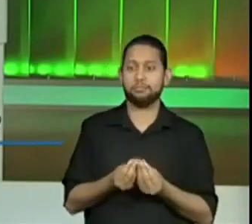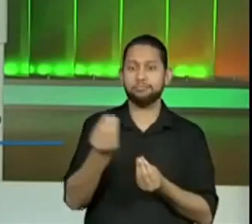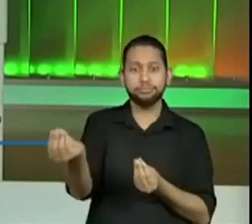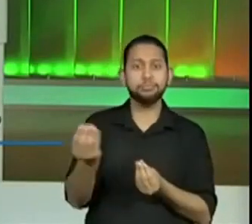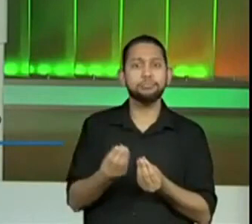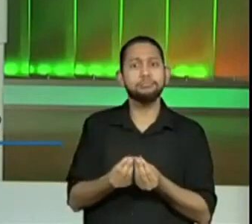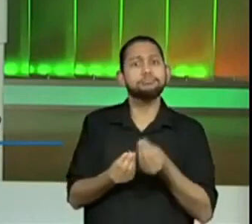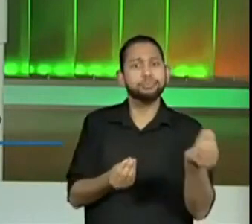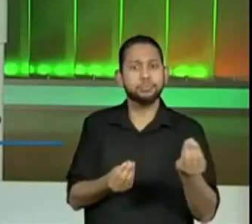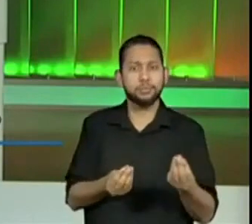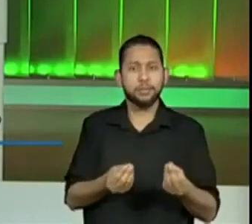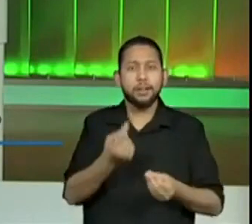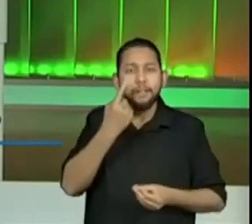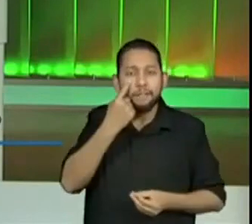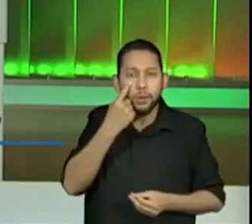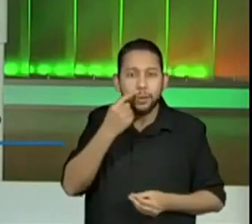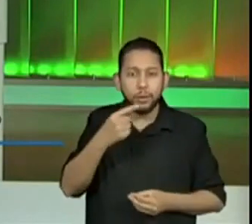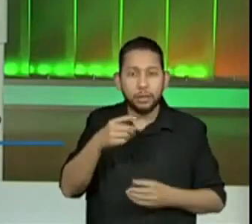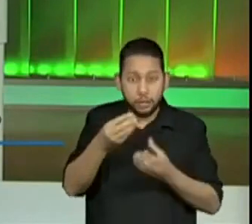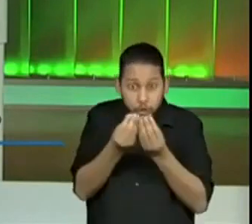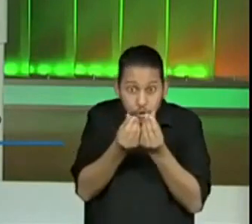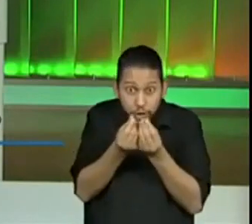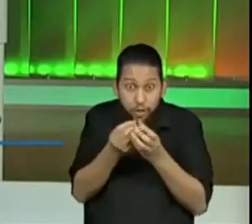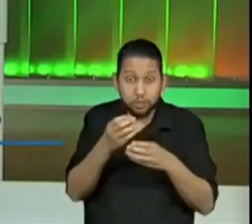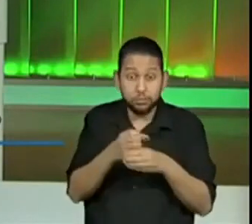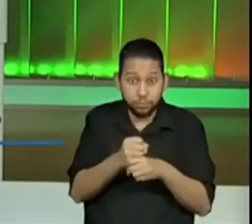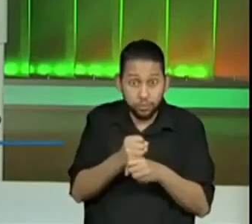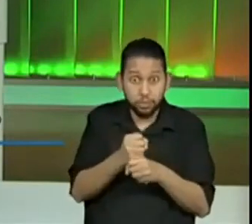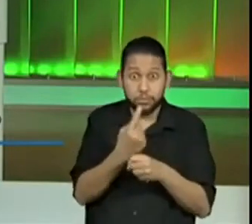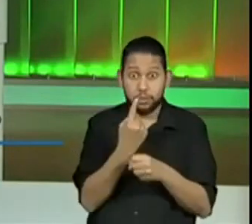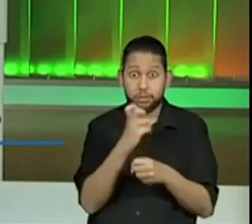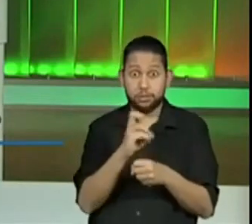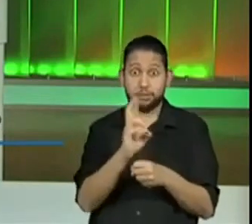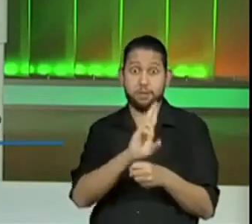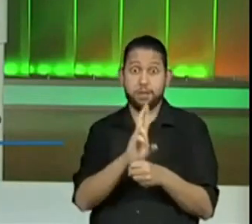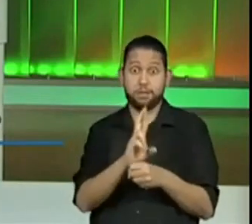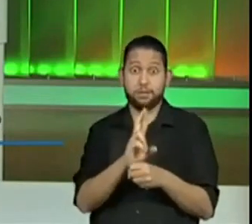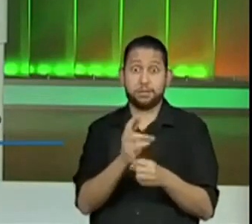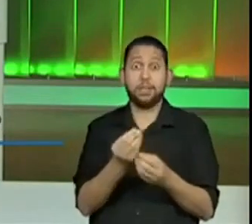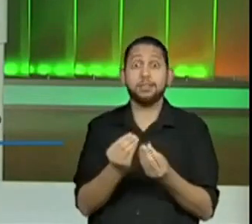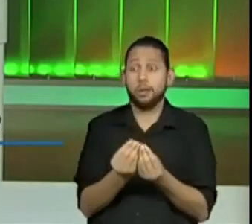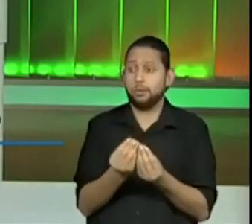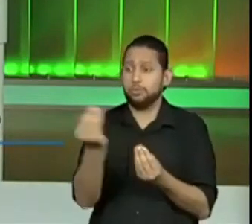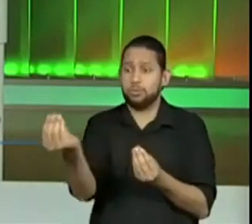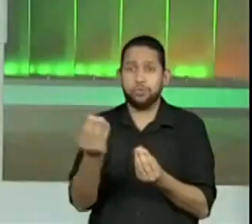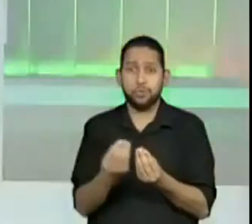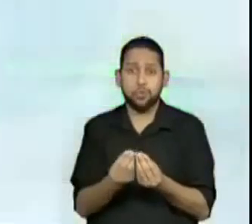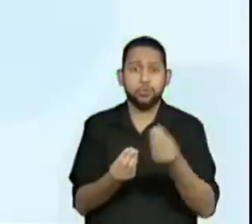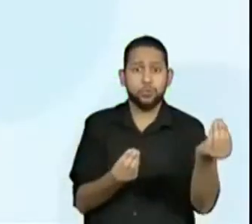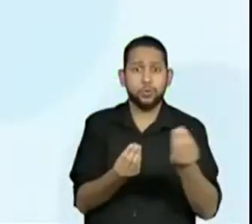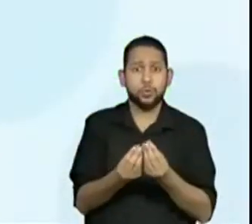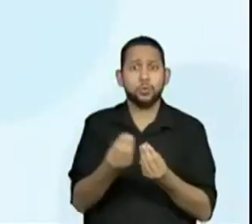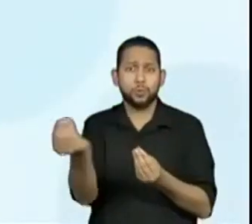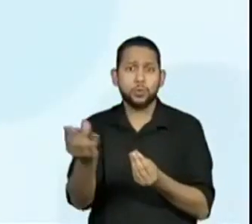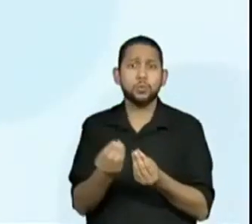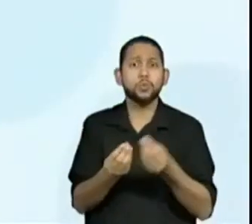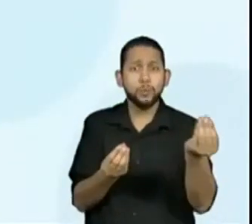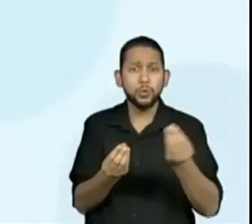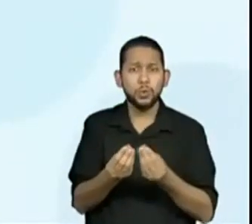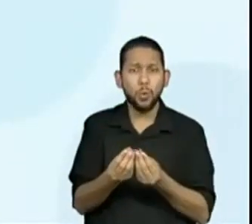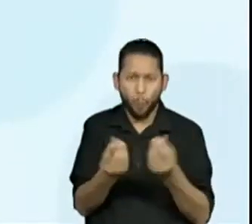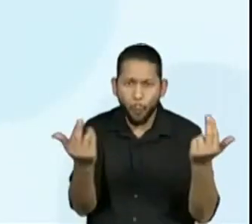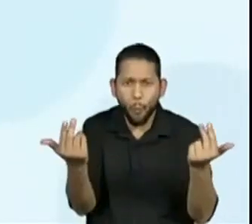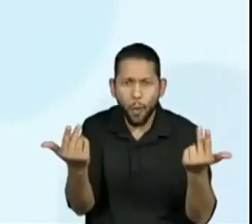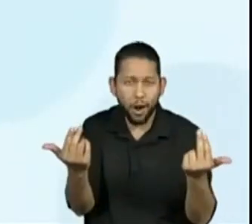reais, só que não em quantias iguais. É isso que eu quero que vocês entendam. A gente dividiu o mesmo dinheiro, o mesmo dos 15